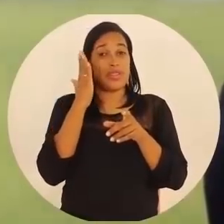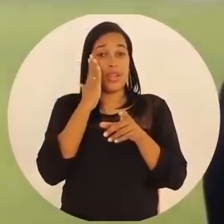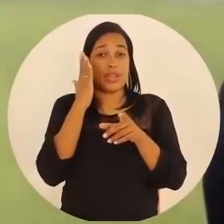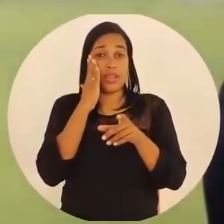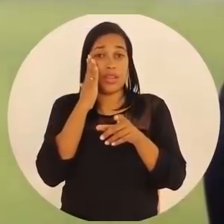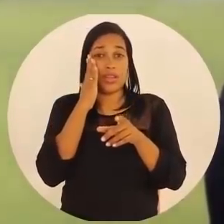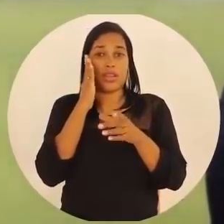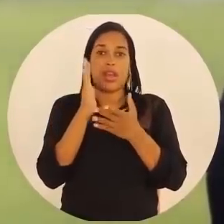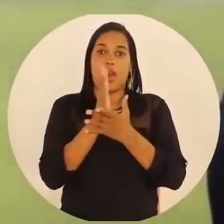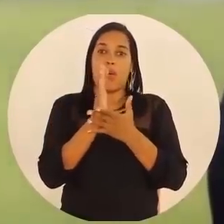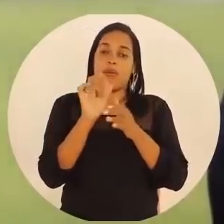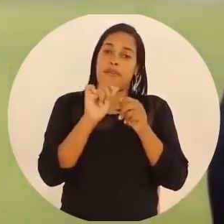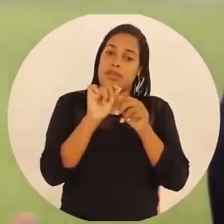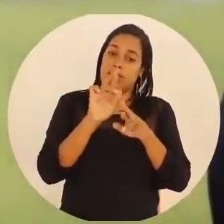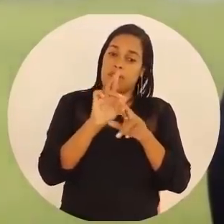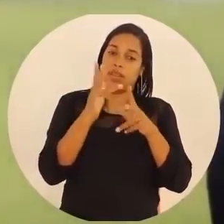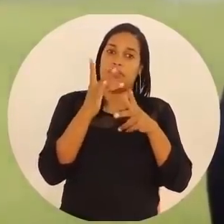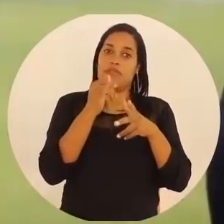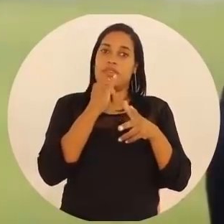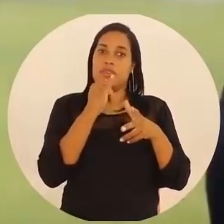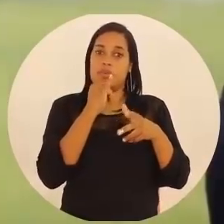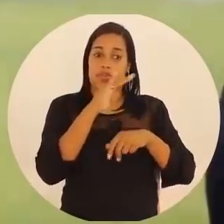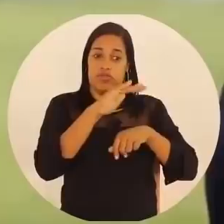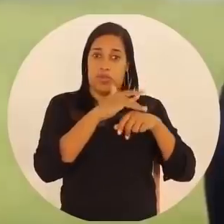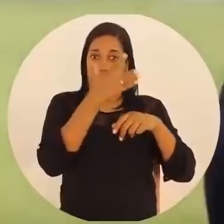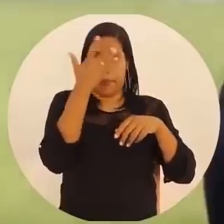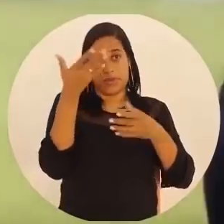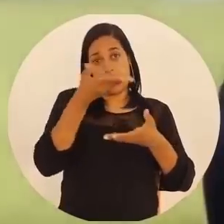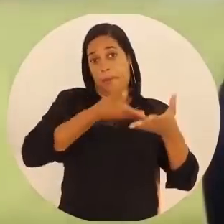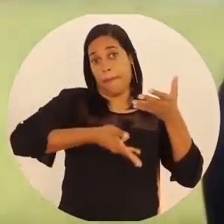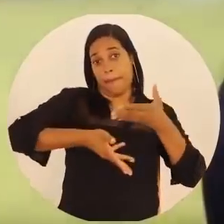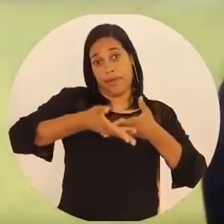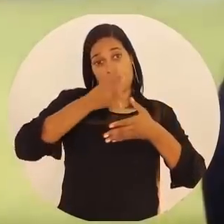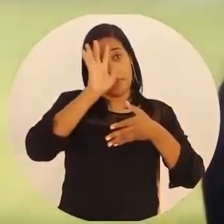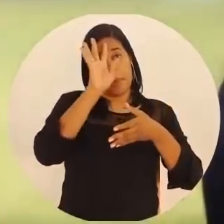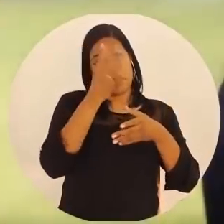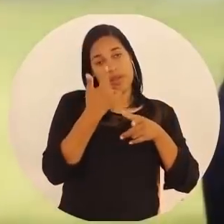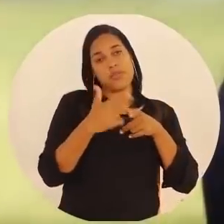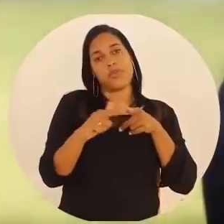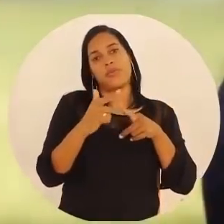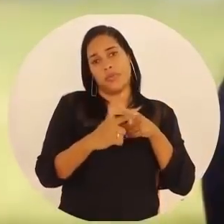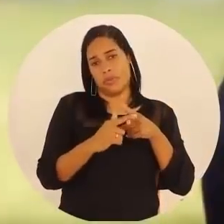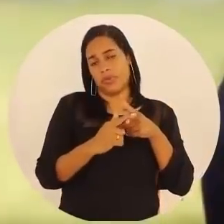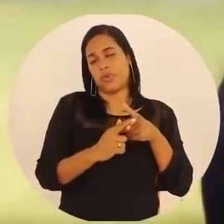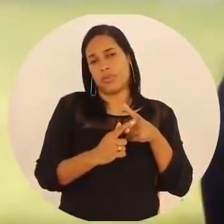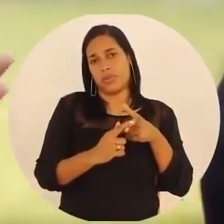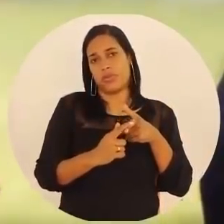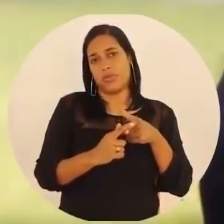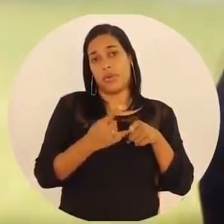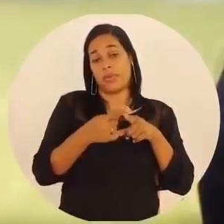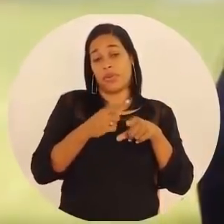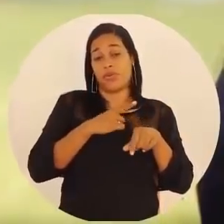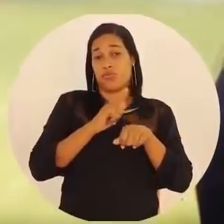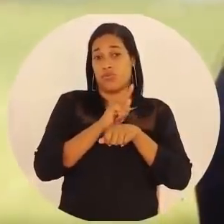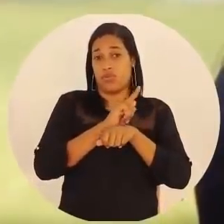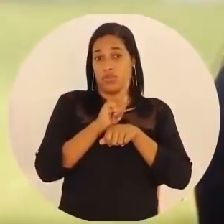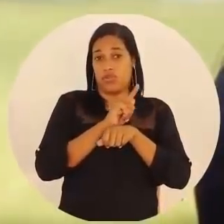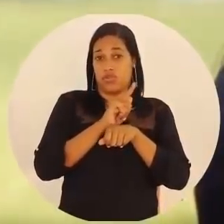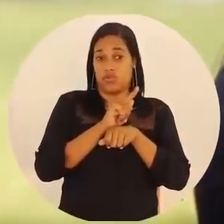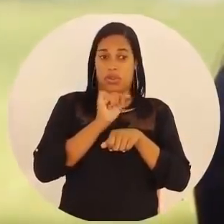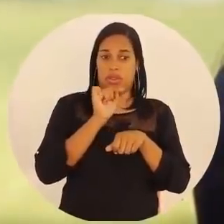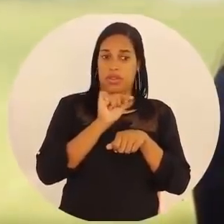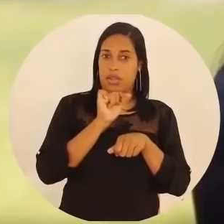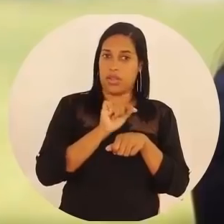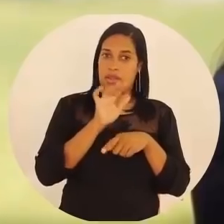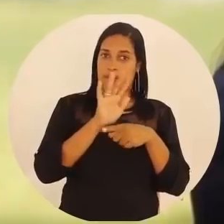Muitas vezes faz a diferença você chamar a pessoa para participar da solução de um problema. Porque muitas vezes o gestor está ali, a